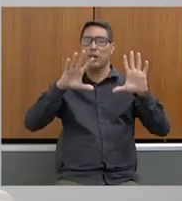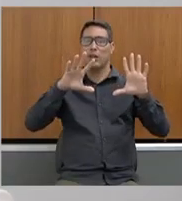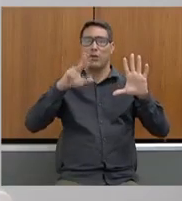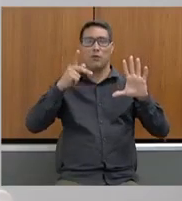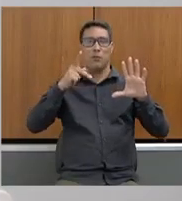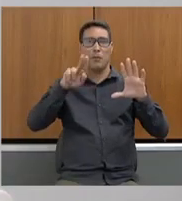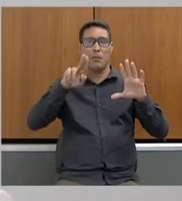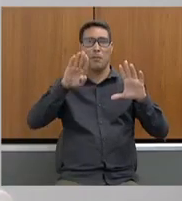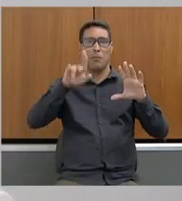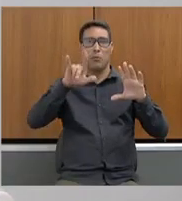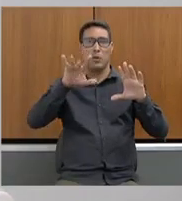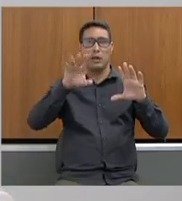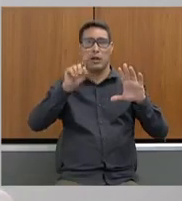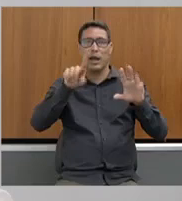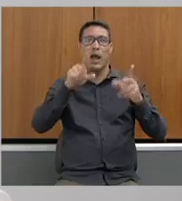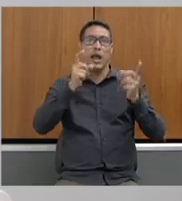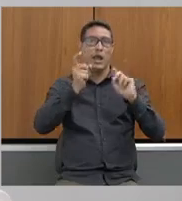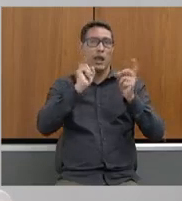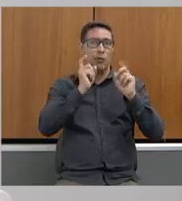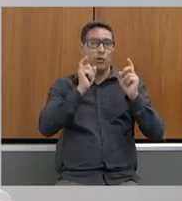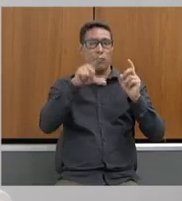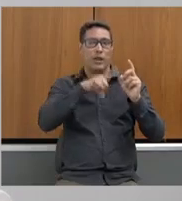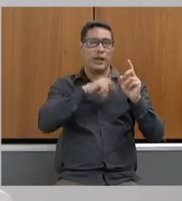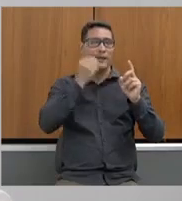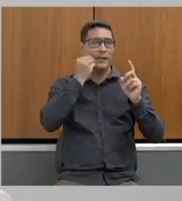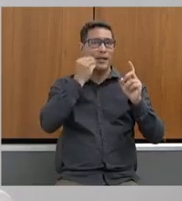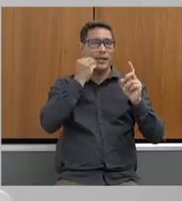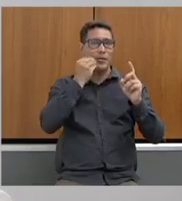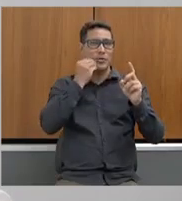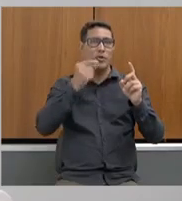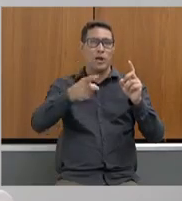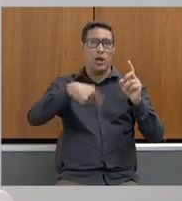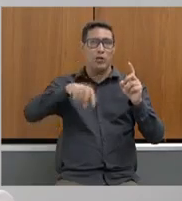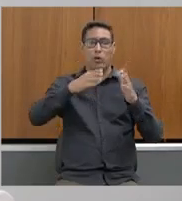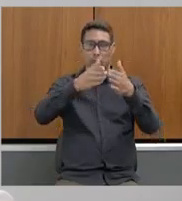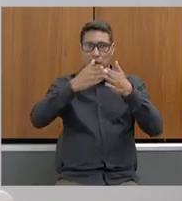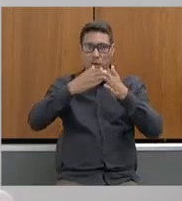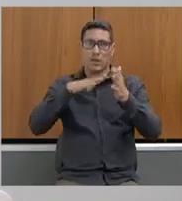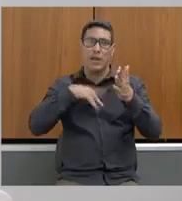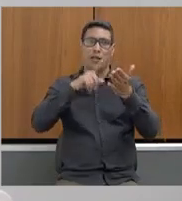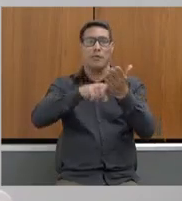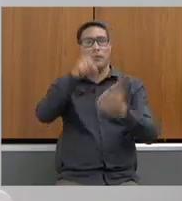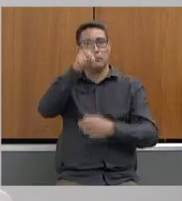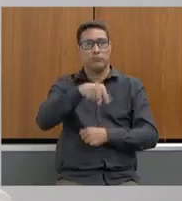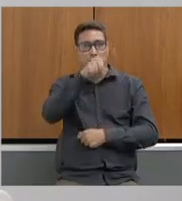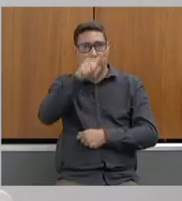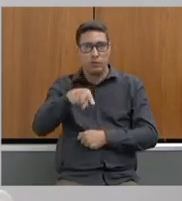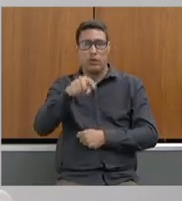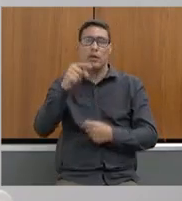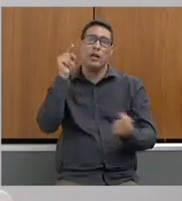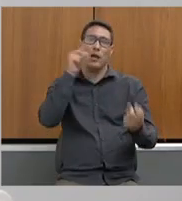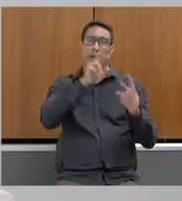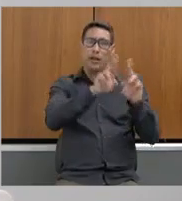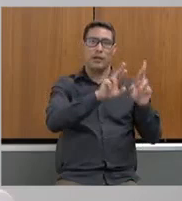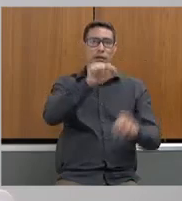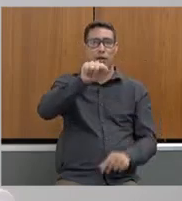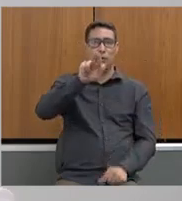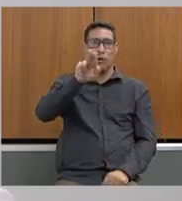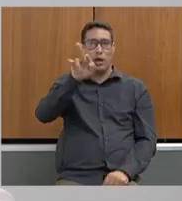que ele tentou obrigar que os fiscais cancelassem o alto de infração em relação à GUT mineradora.